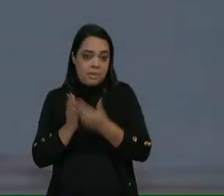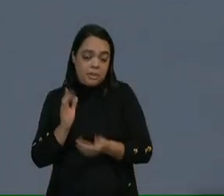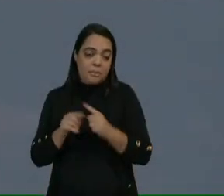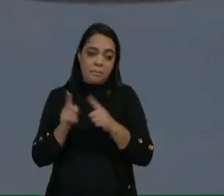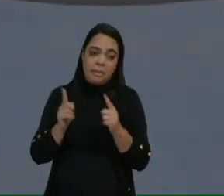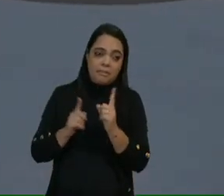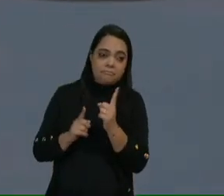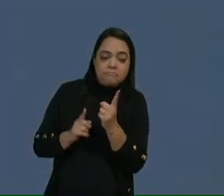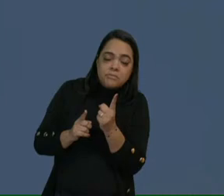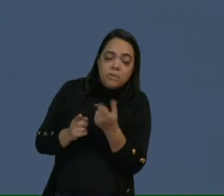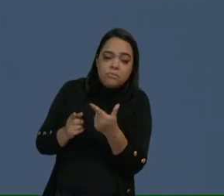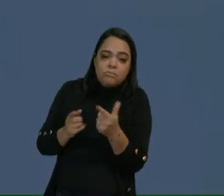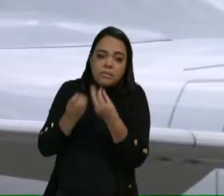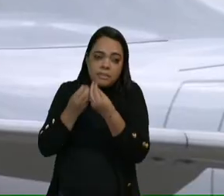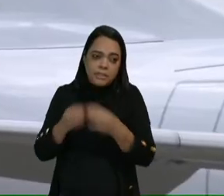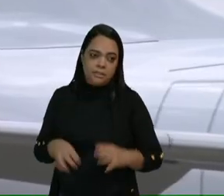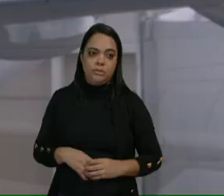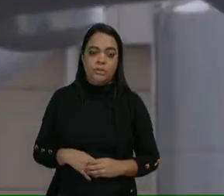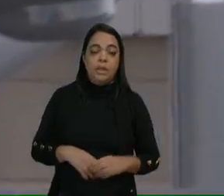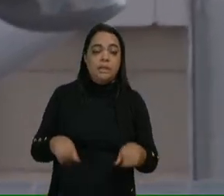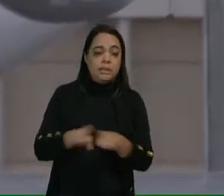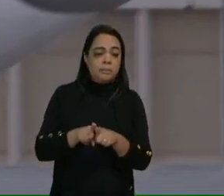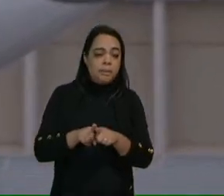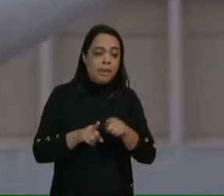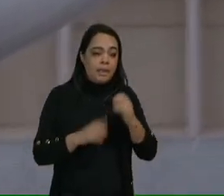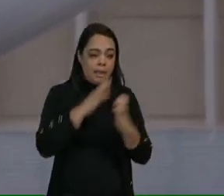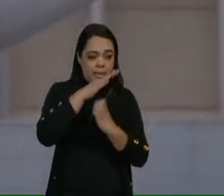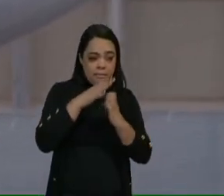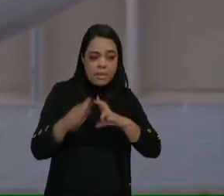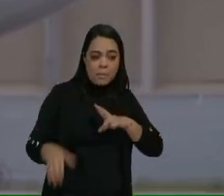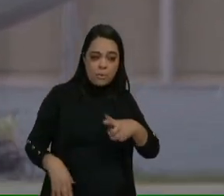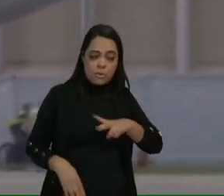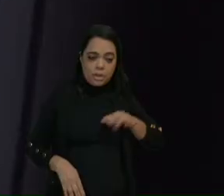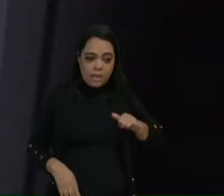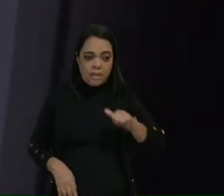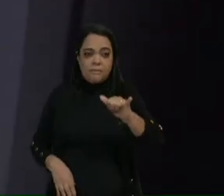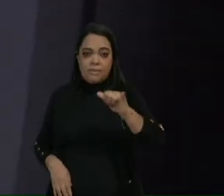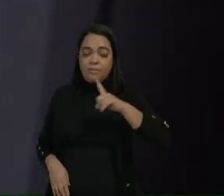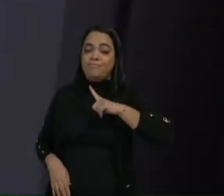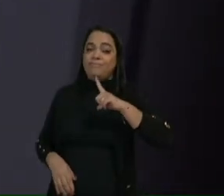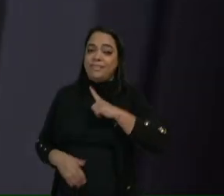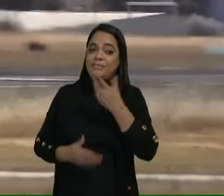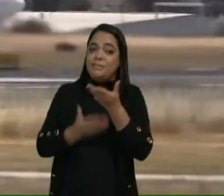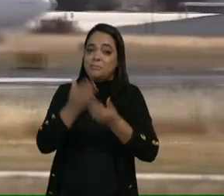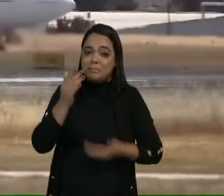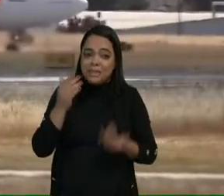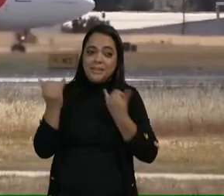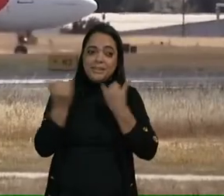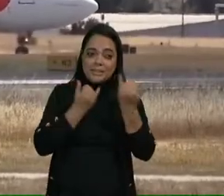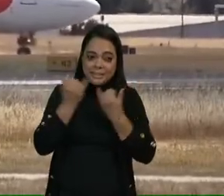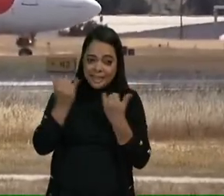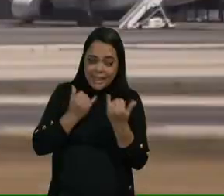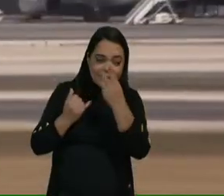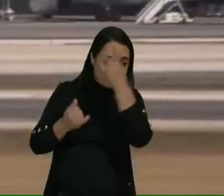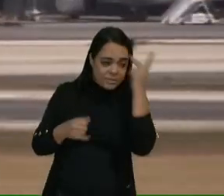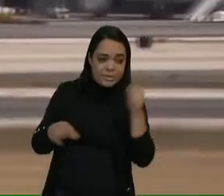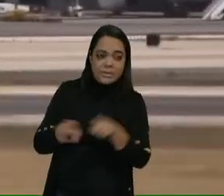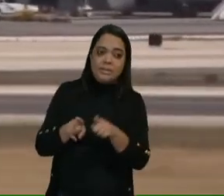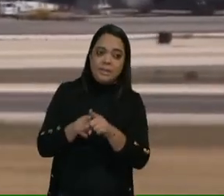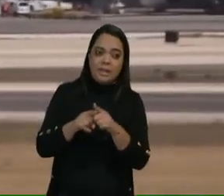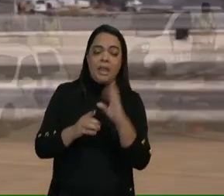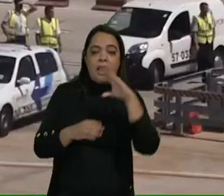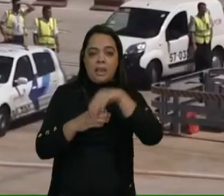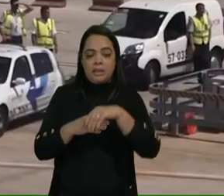aérea TAP foi vítima de uma invasão hacker que roubou dados de 1,5 milhão de passageiros, além de arquivos da empresa. A TAP